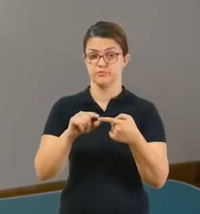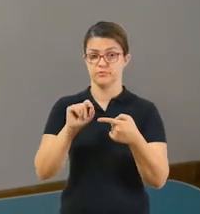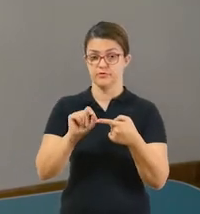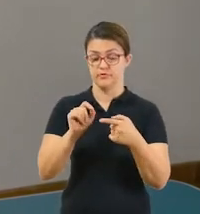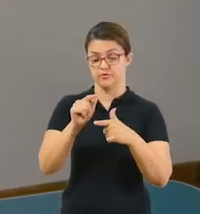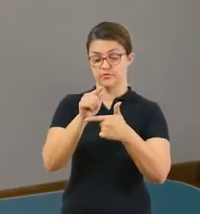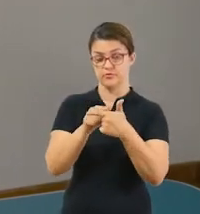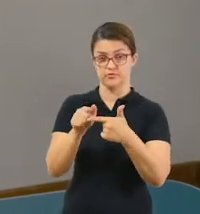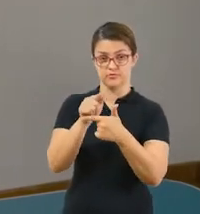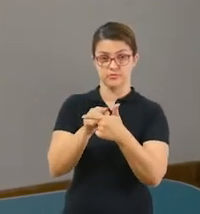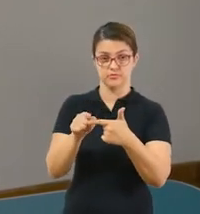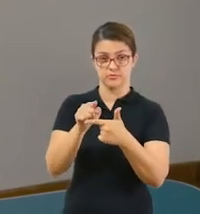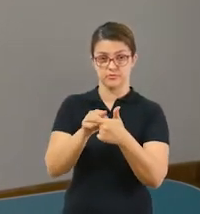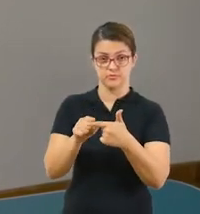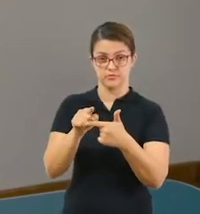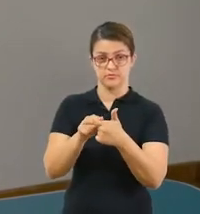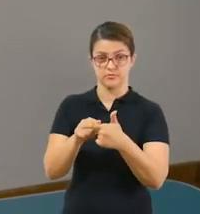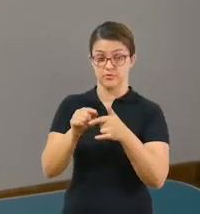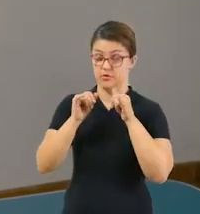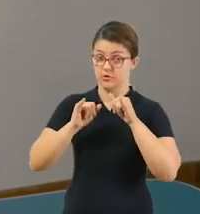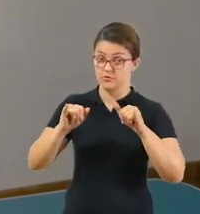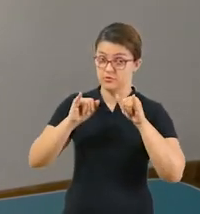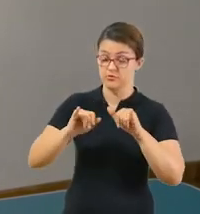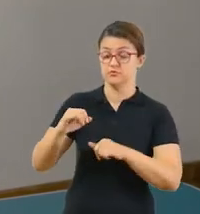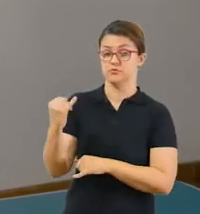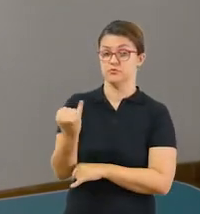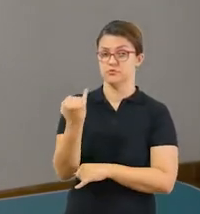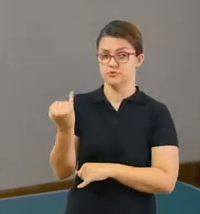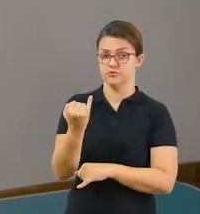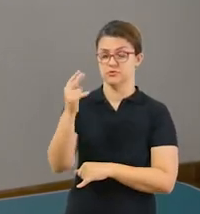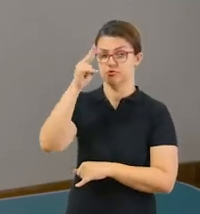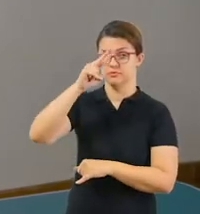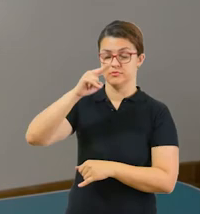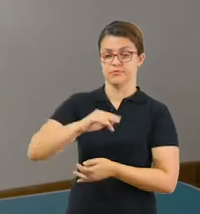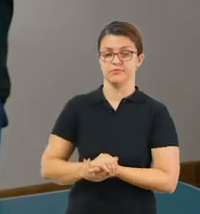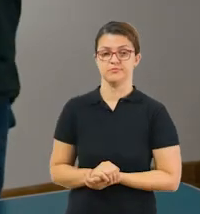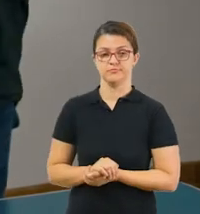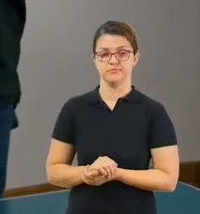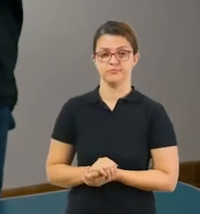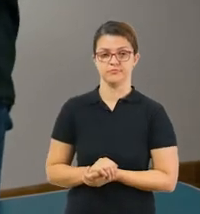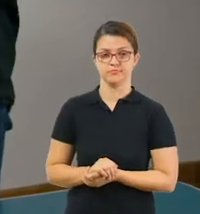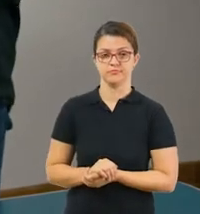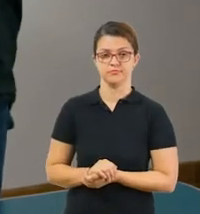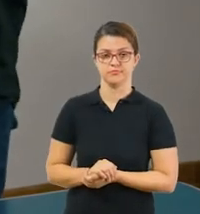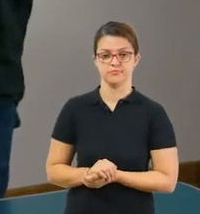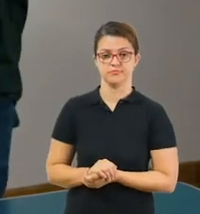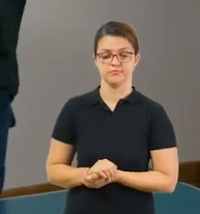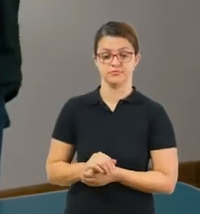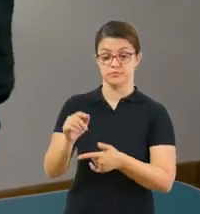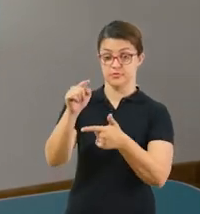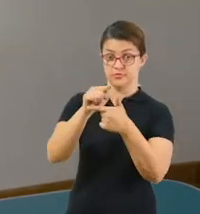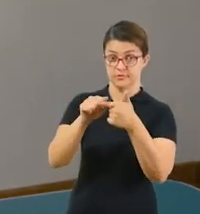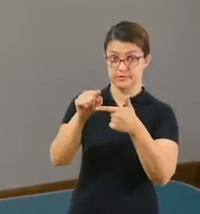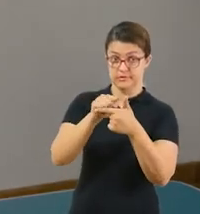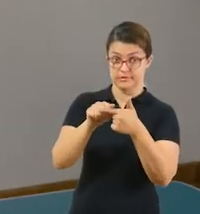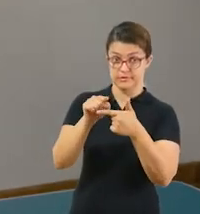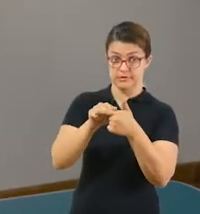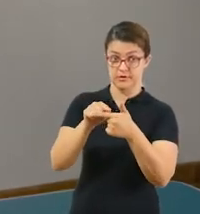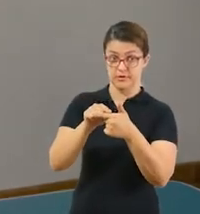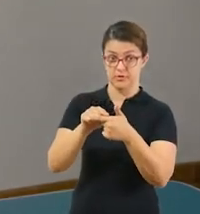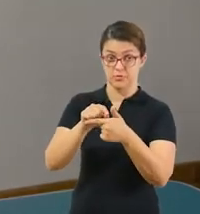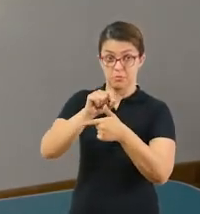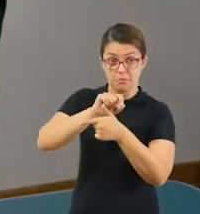divisão. Um recadinho sempre importante que vocês lembrem. Na divisão, nós precisamos começar do maior